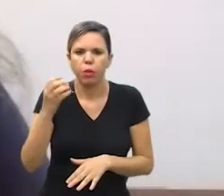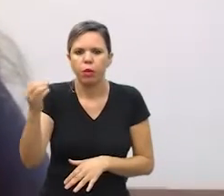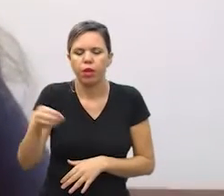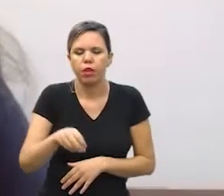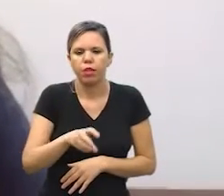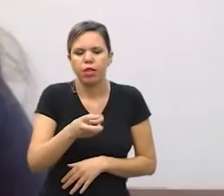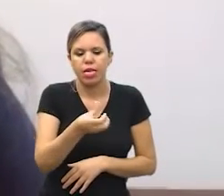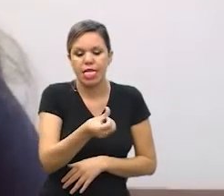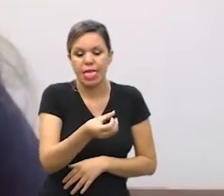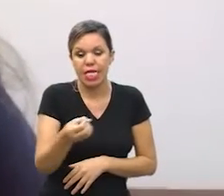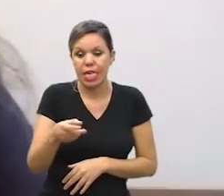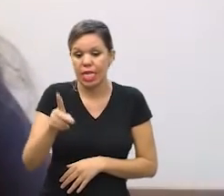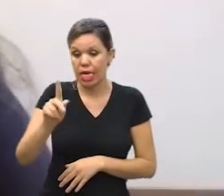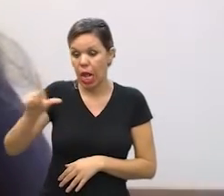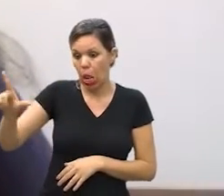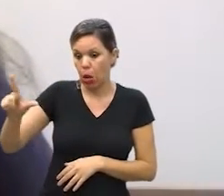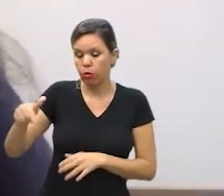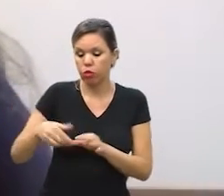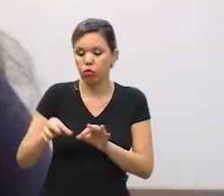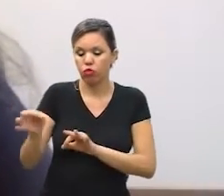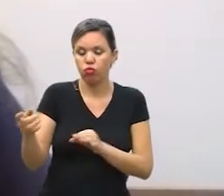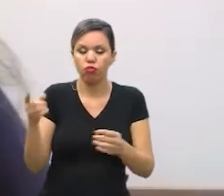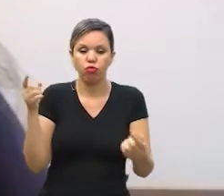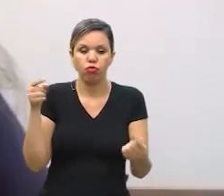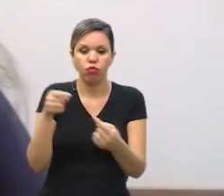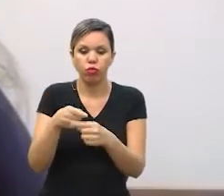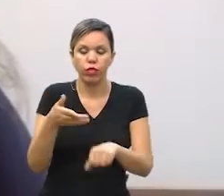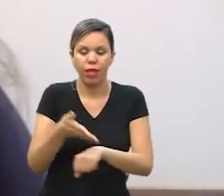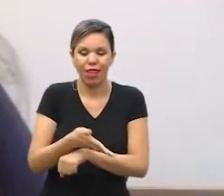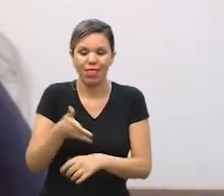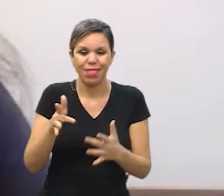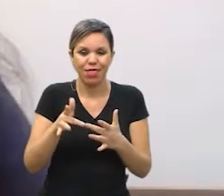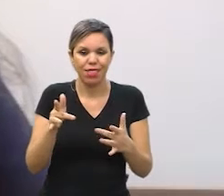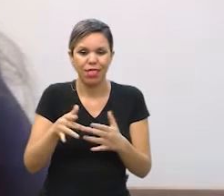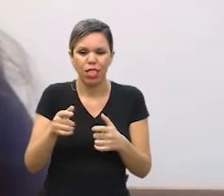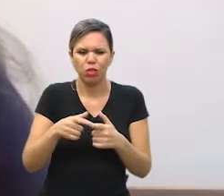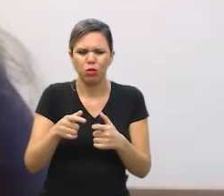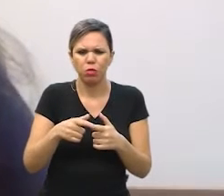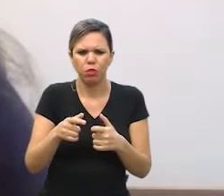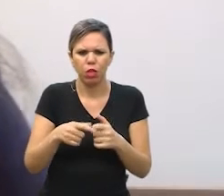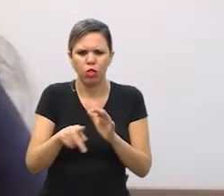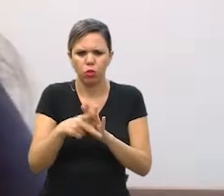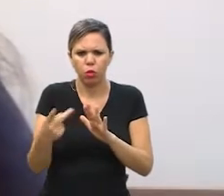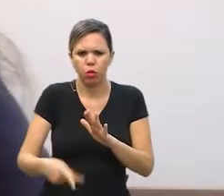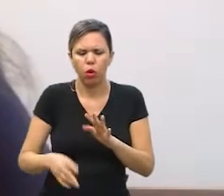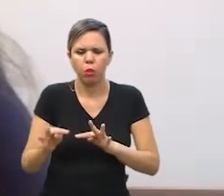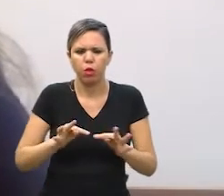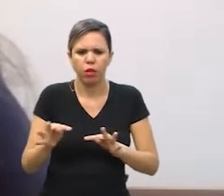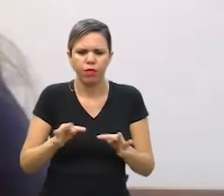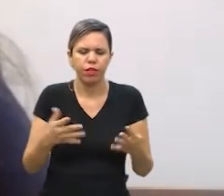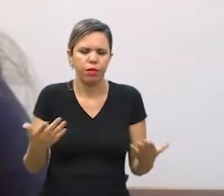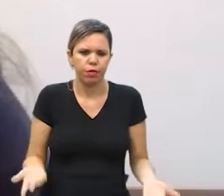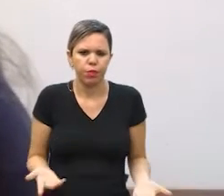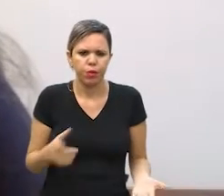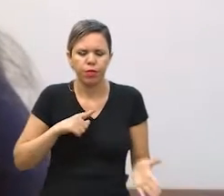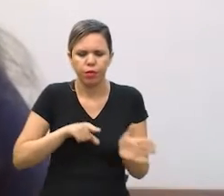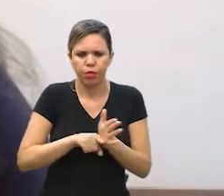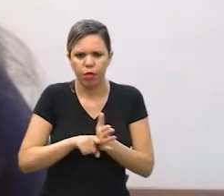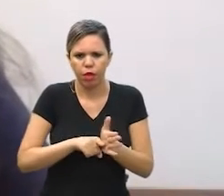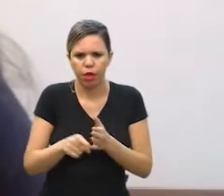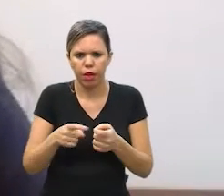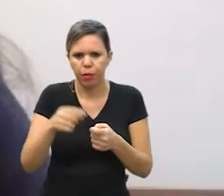500, 600 quilômetros para ter acesso a um especialista tem dados interessantíssimos do índice demográfico